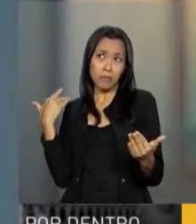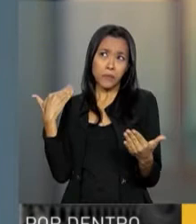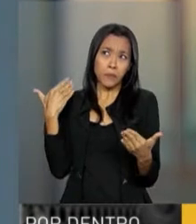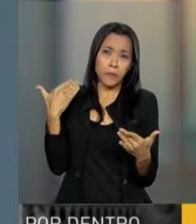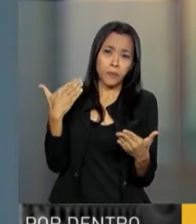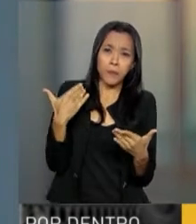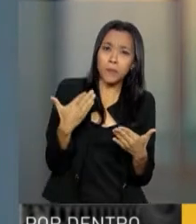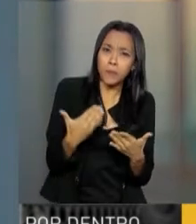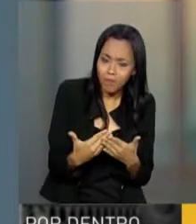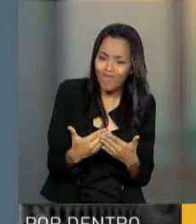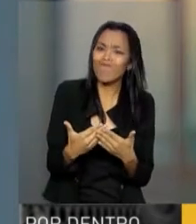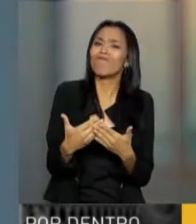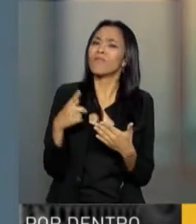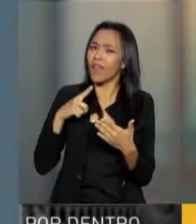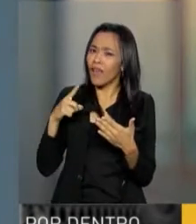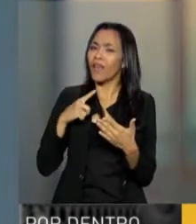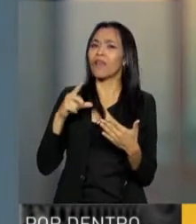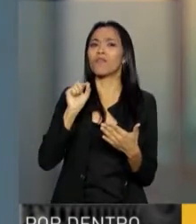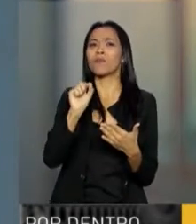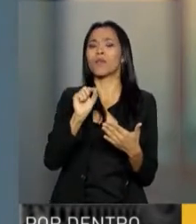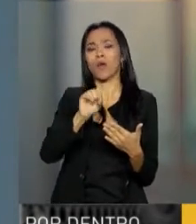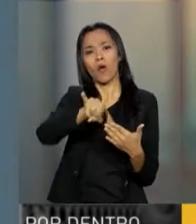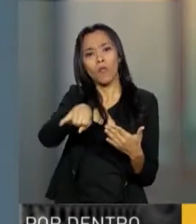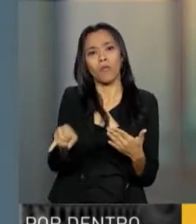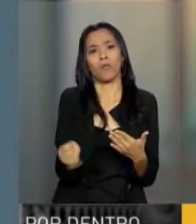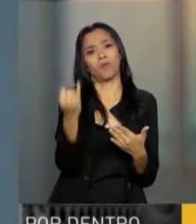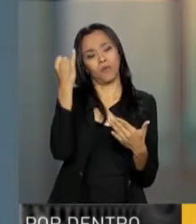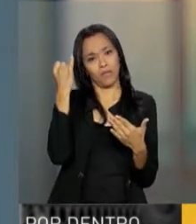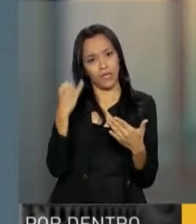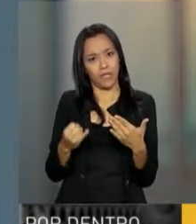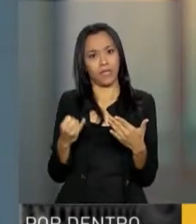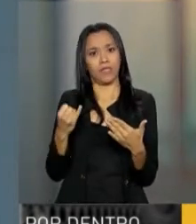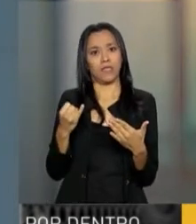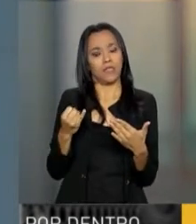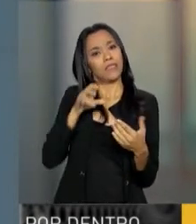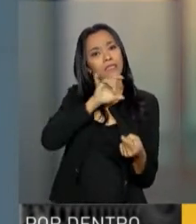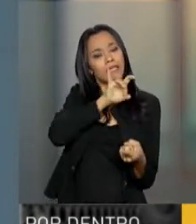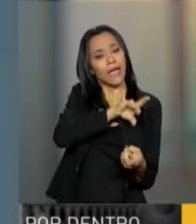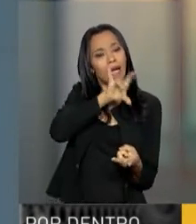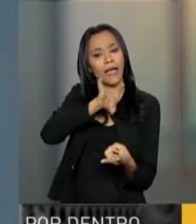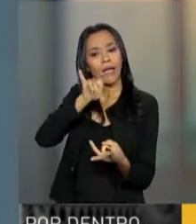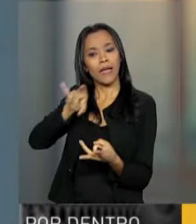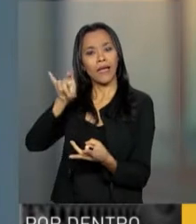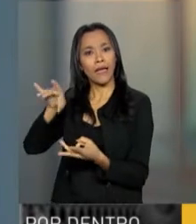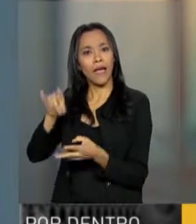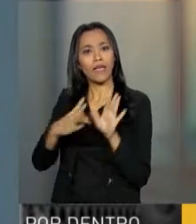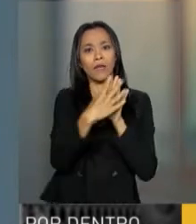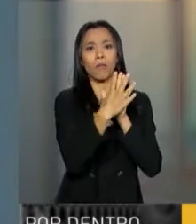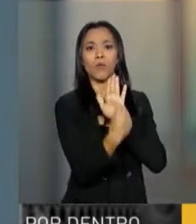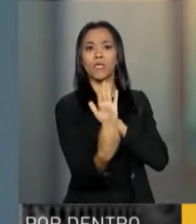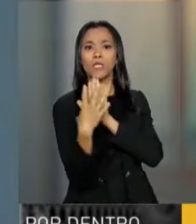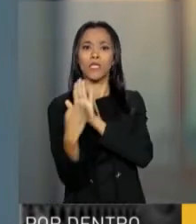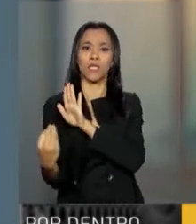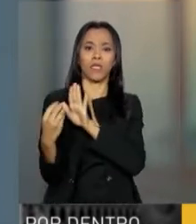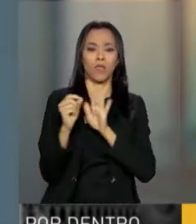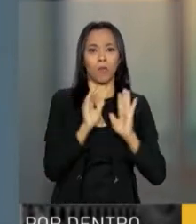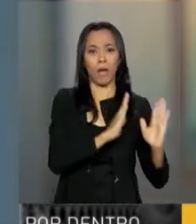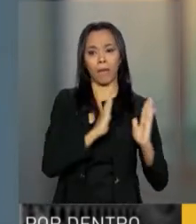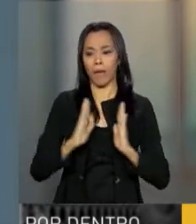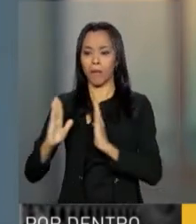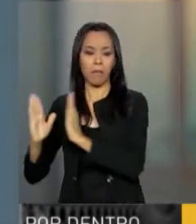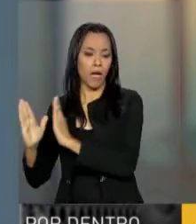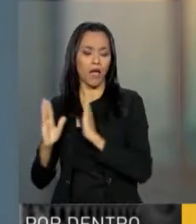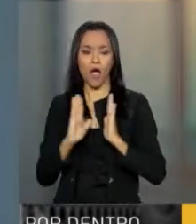de tempo a gente teve a oportunidade de acompanhar cada modalidade do programa e verificar que algumas